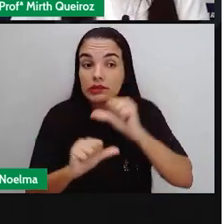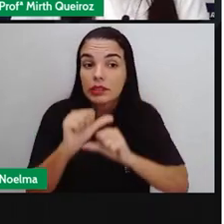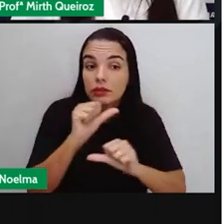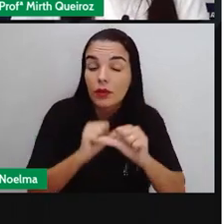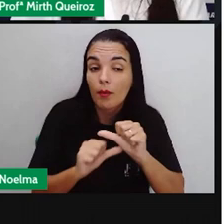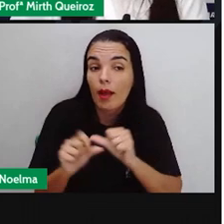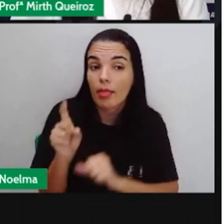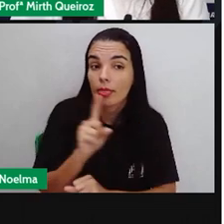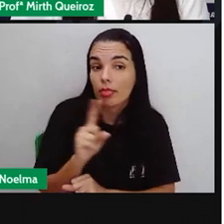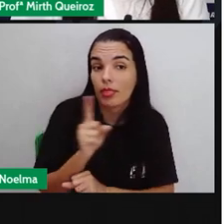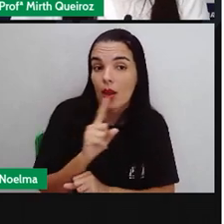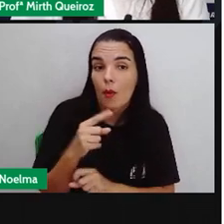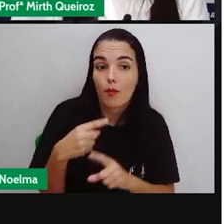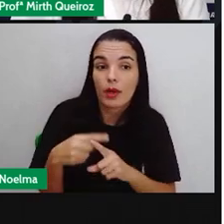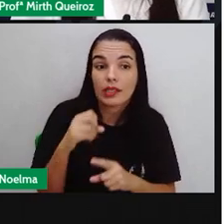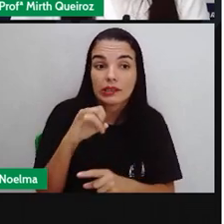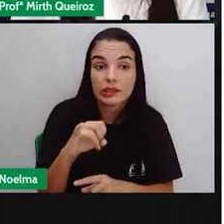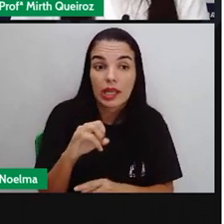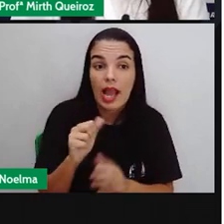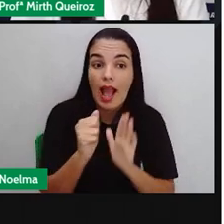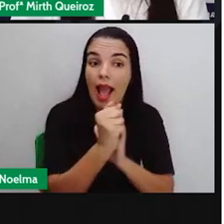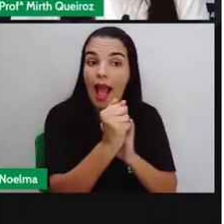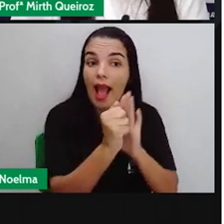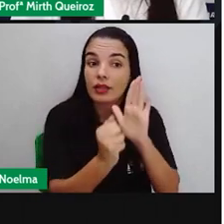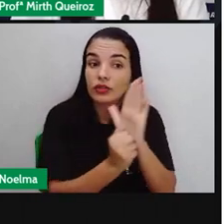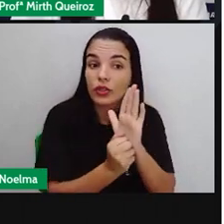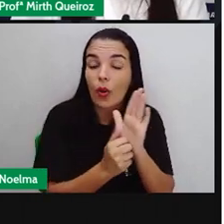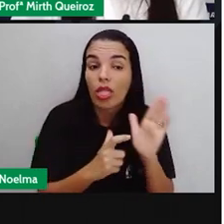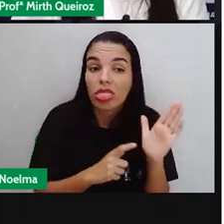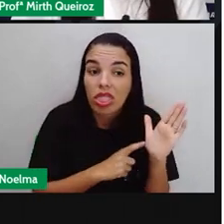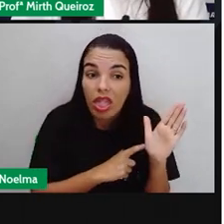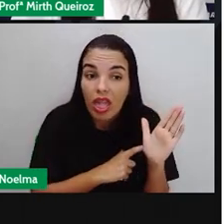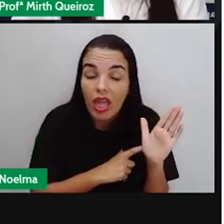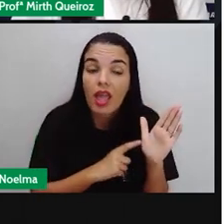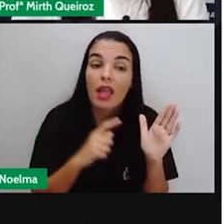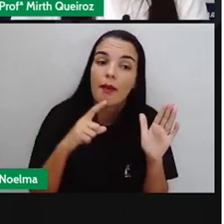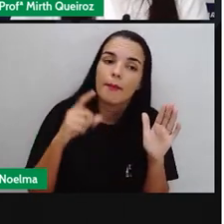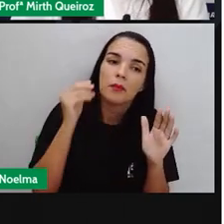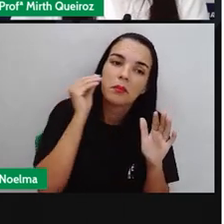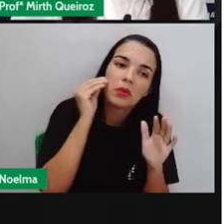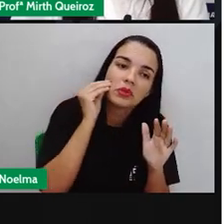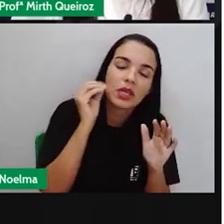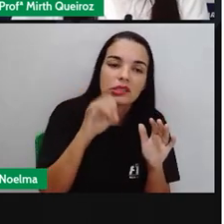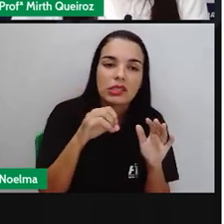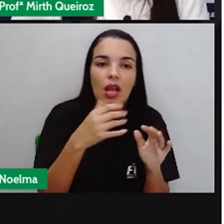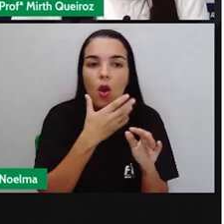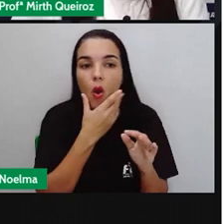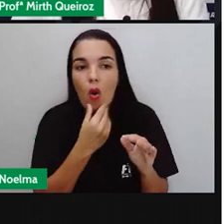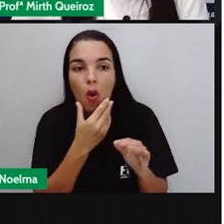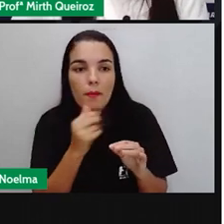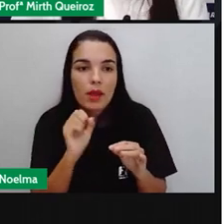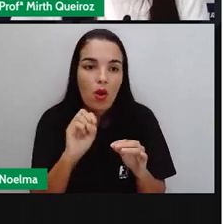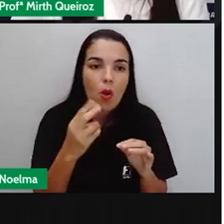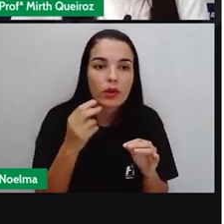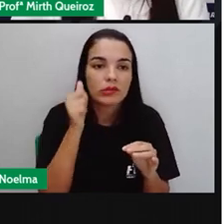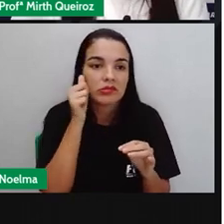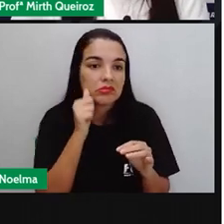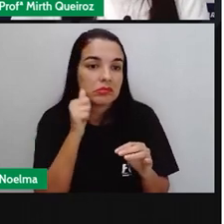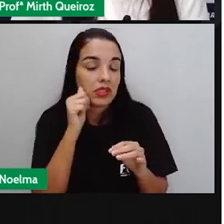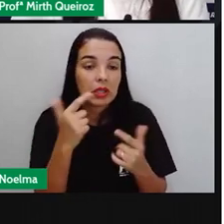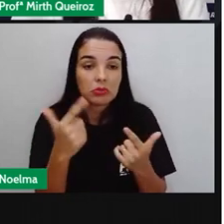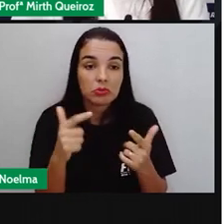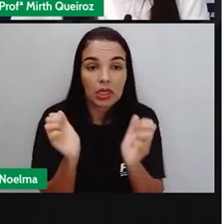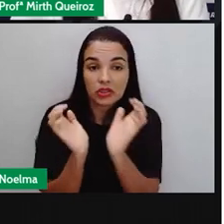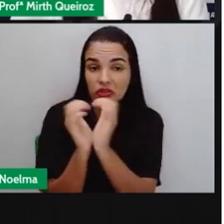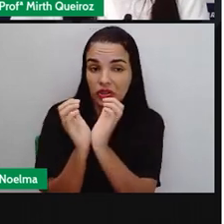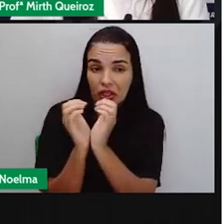especificando o gênero e o número do substantivo a que ele se refere. Por exemplo, não tem artigo e nem tem